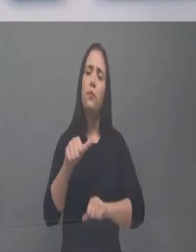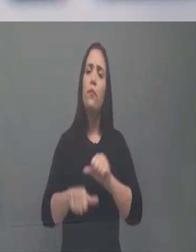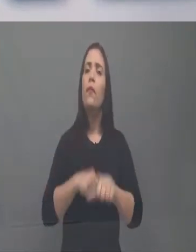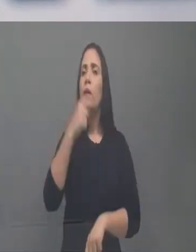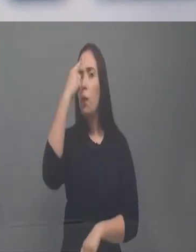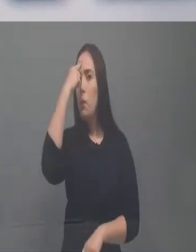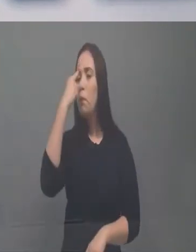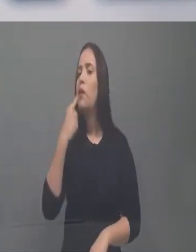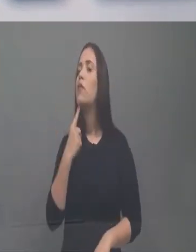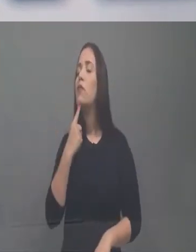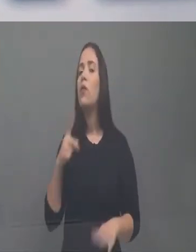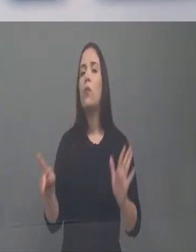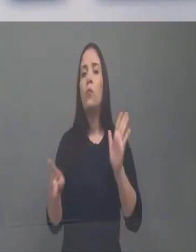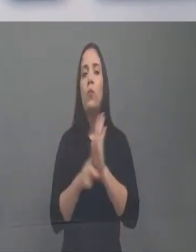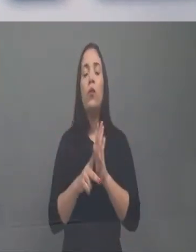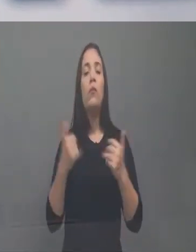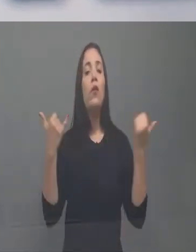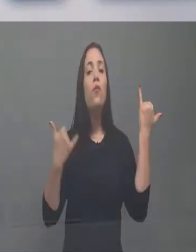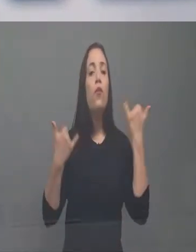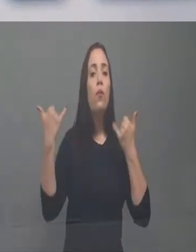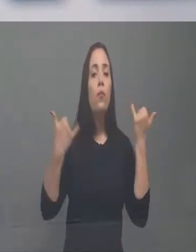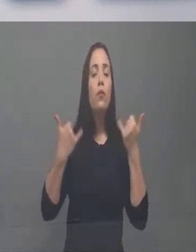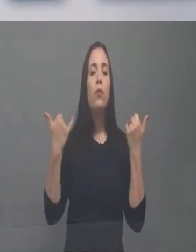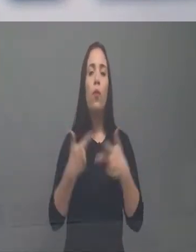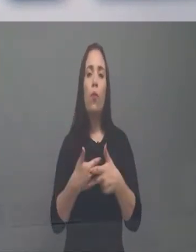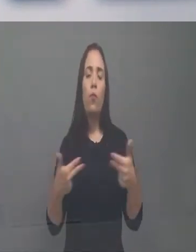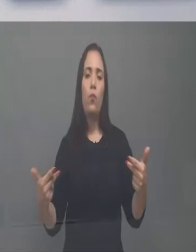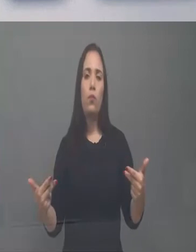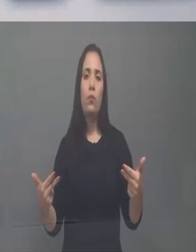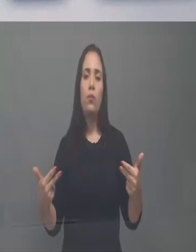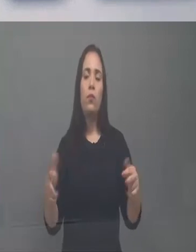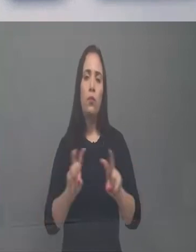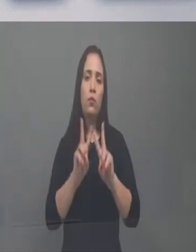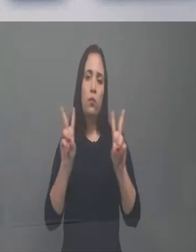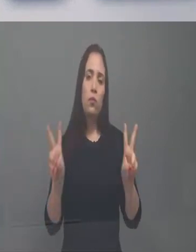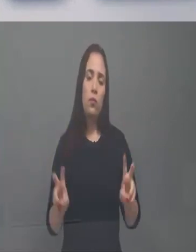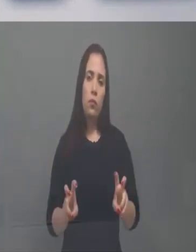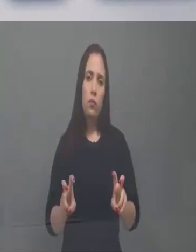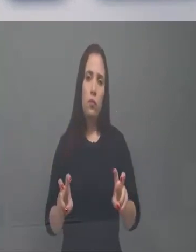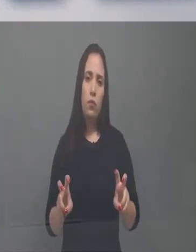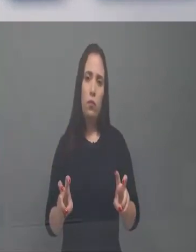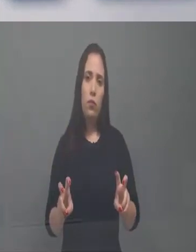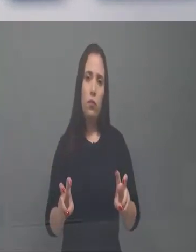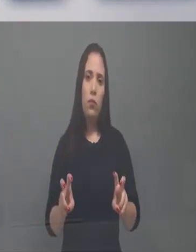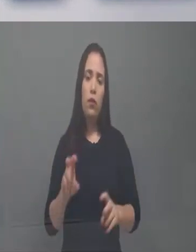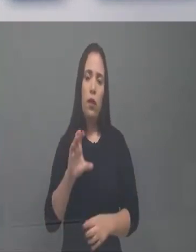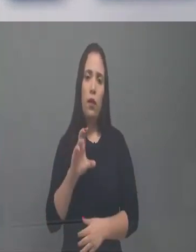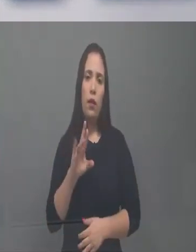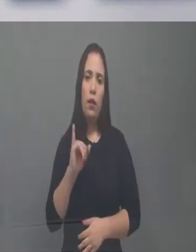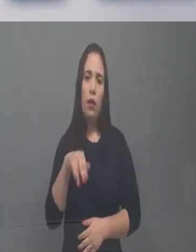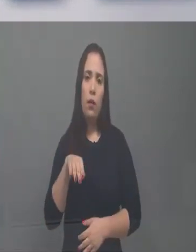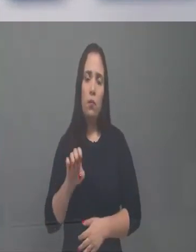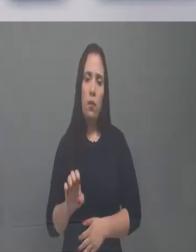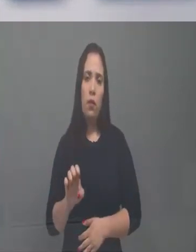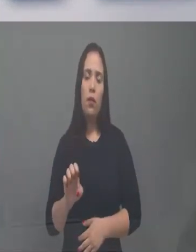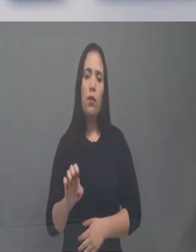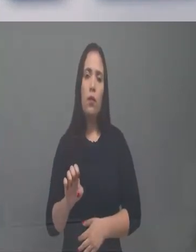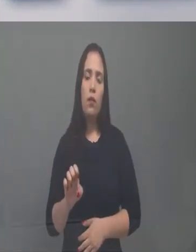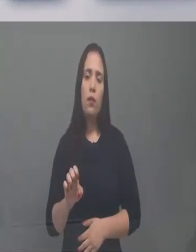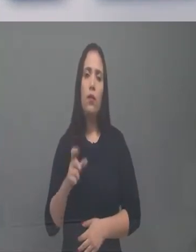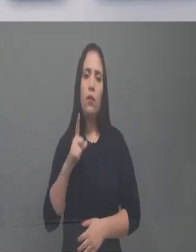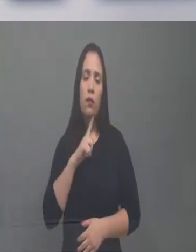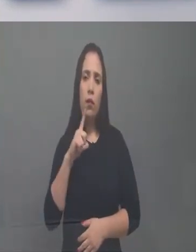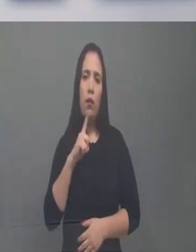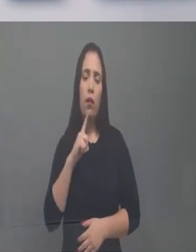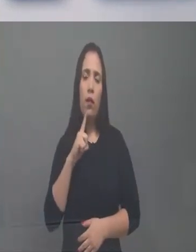de informar as pessoas com relação a esses crimes, esse bárbaro que existe. Ainda